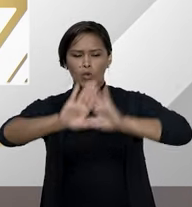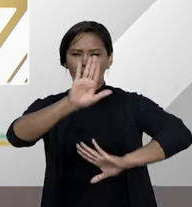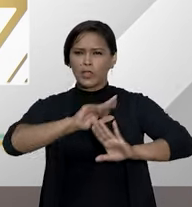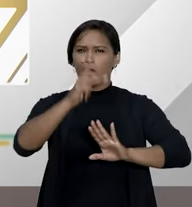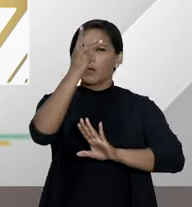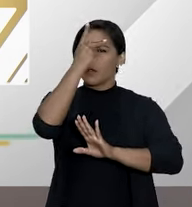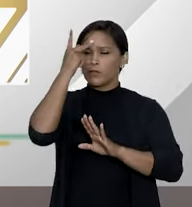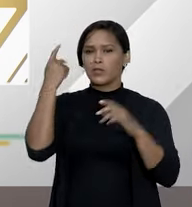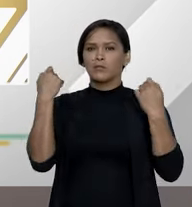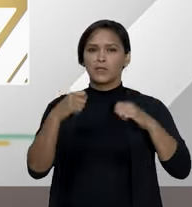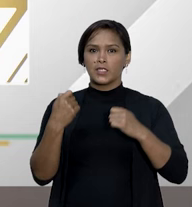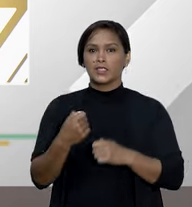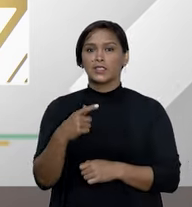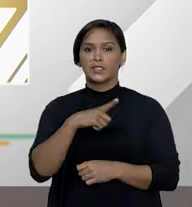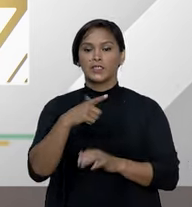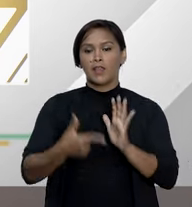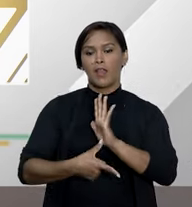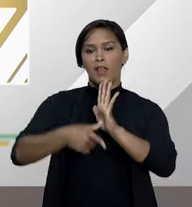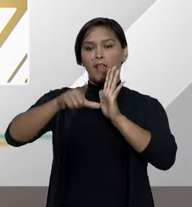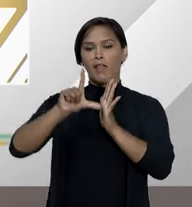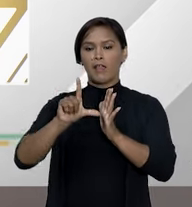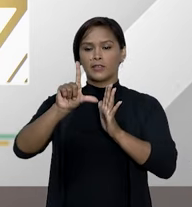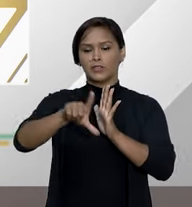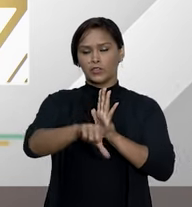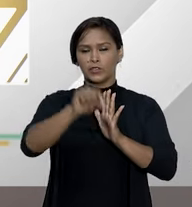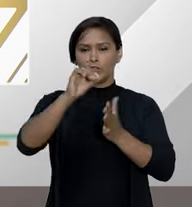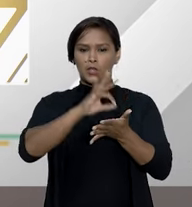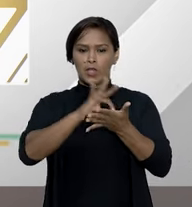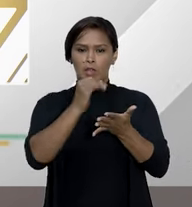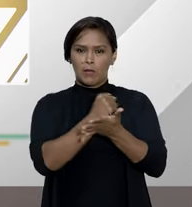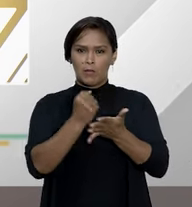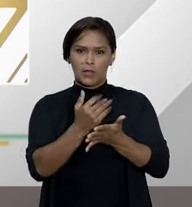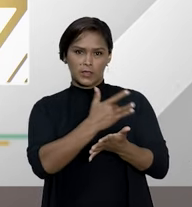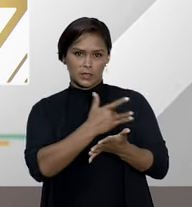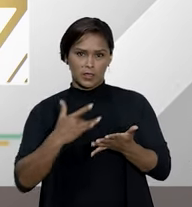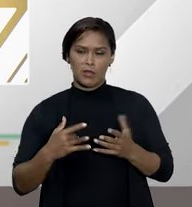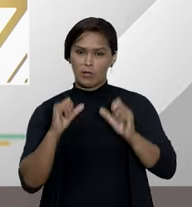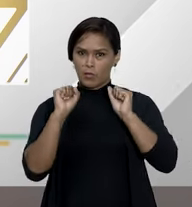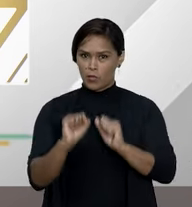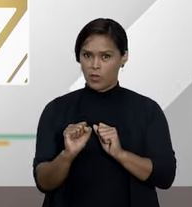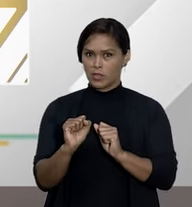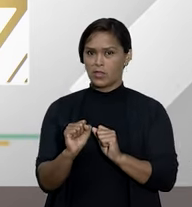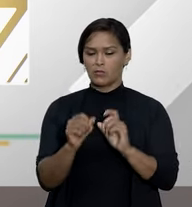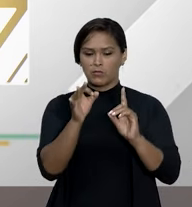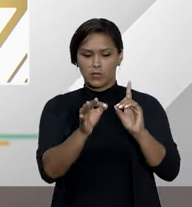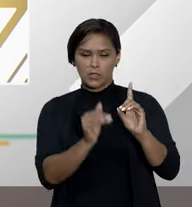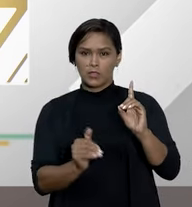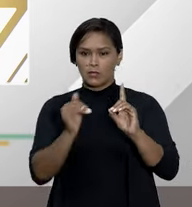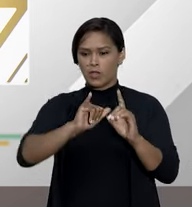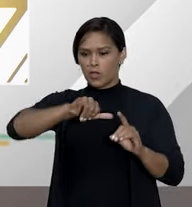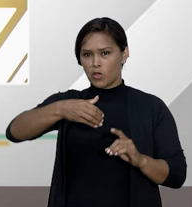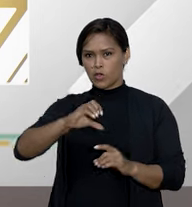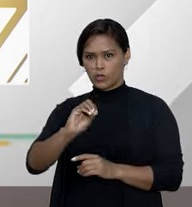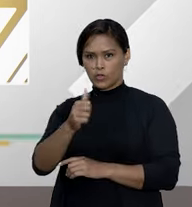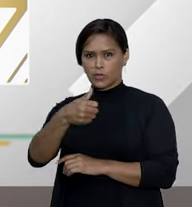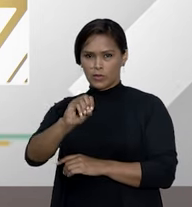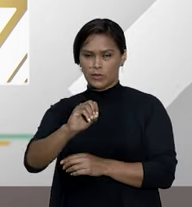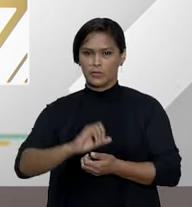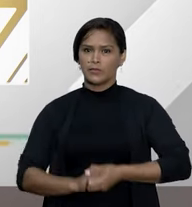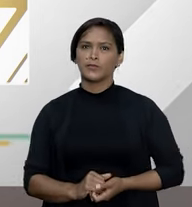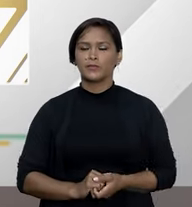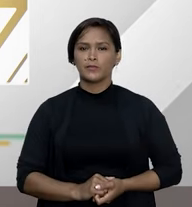pessoa deve ter antes de escolher um plano de saúde podemos começar com o desembargador João Rebouças